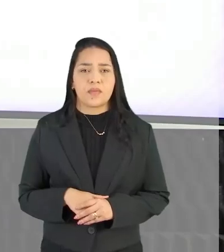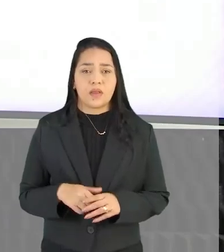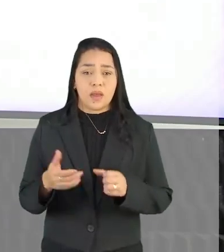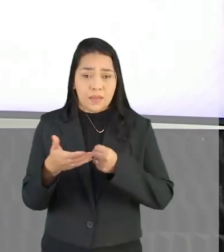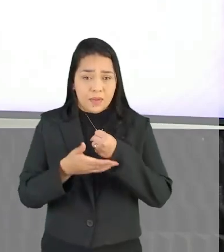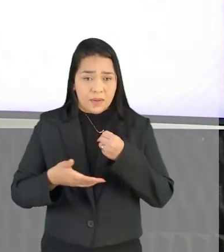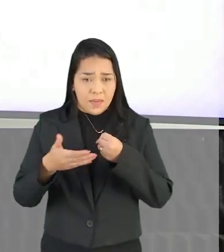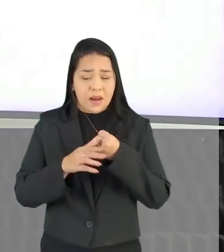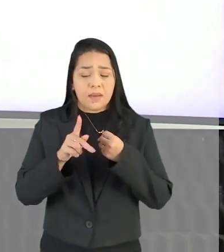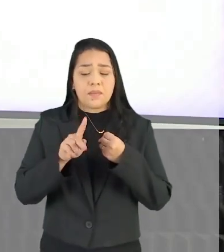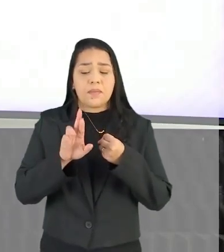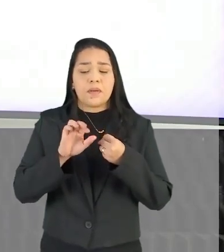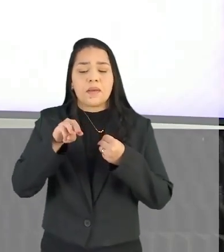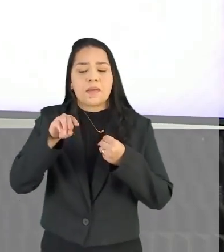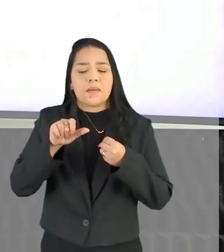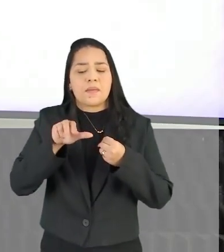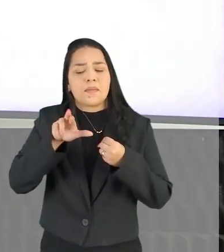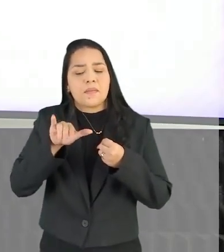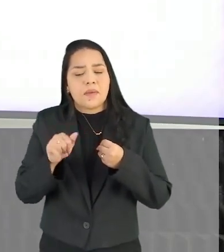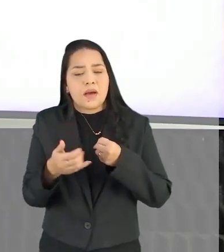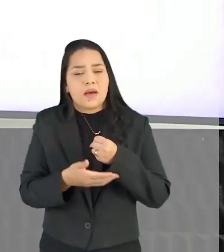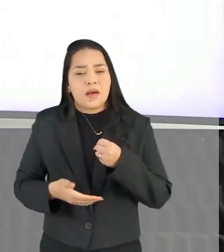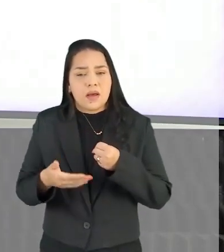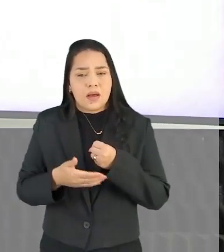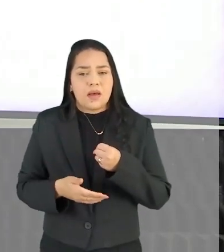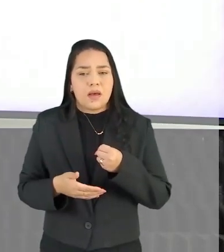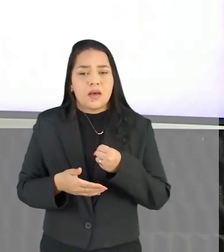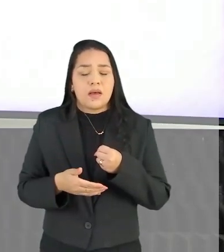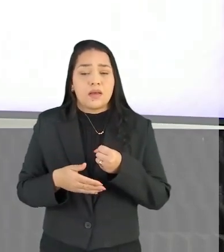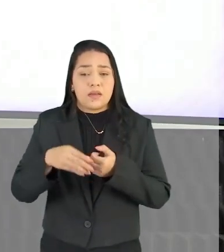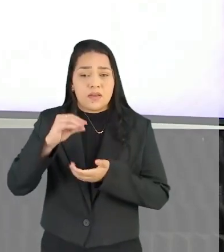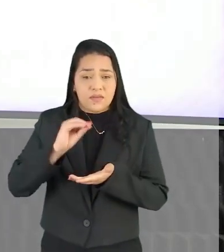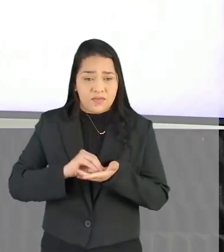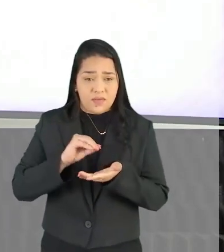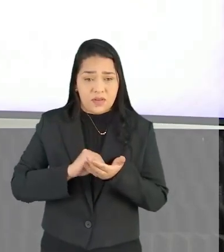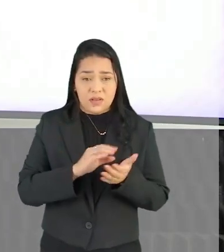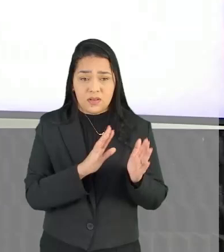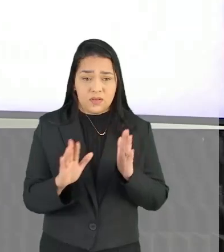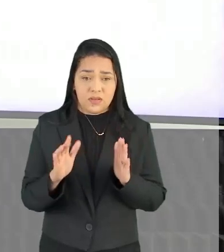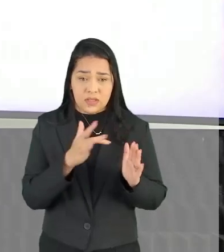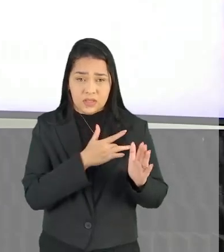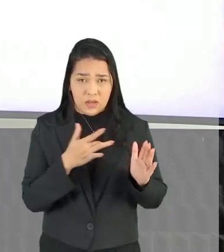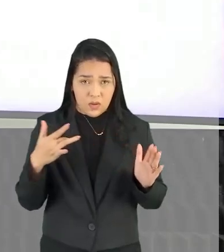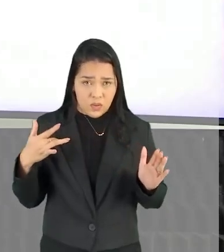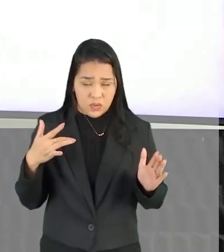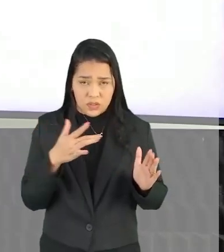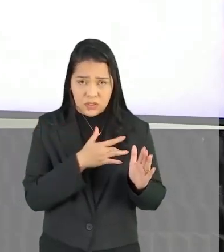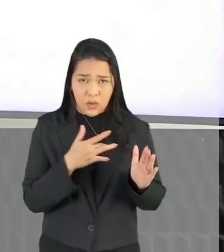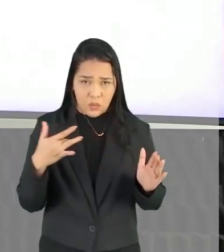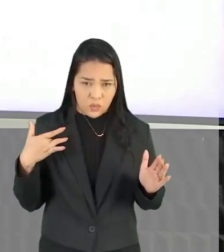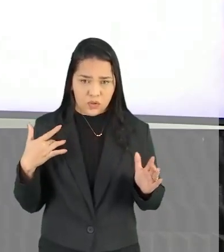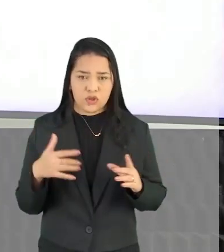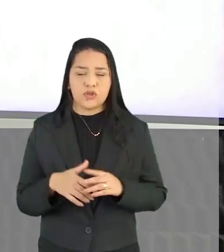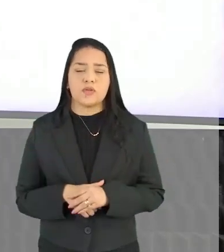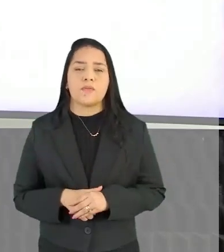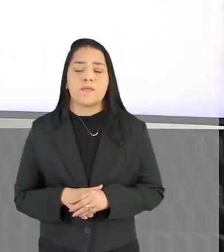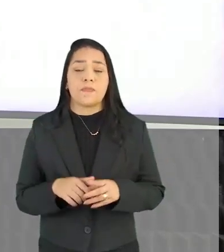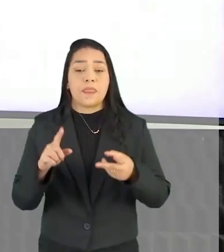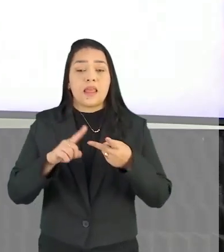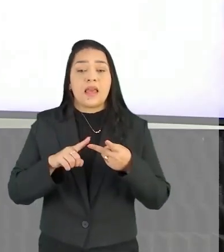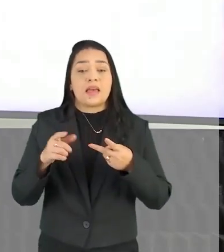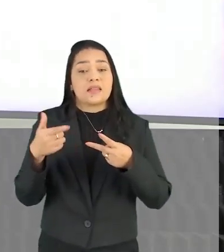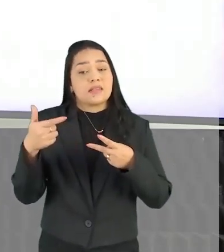Primária Que é esse atendimento primário É um atendimento deficiente Nas unidades de saúde Da atenção básica Então